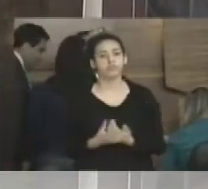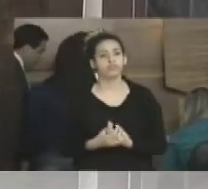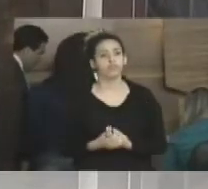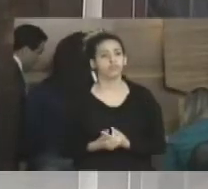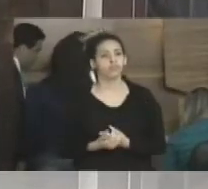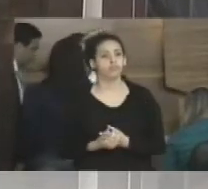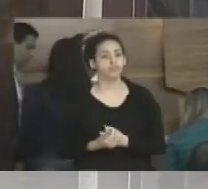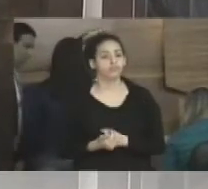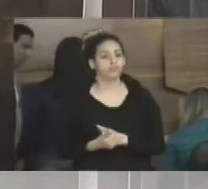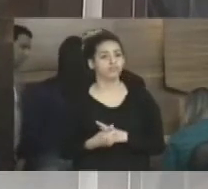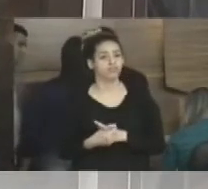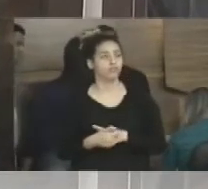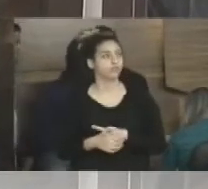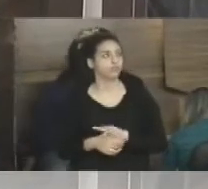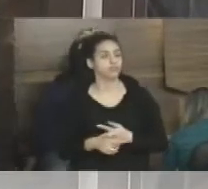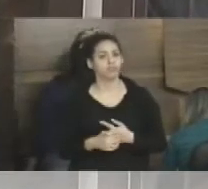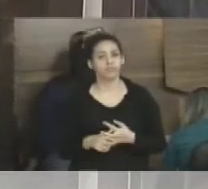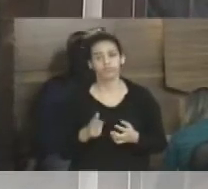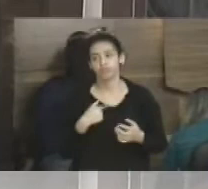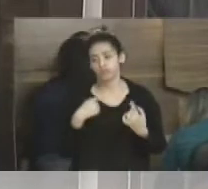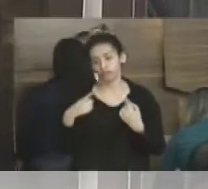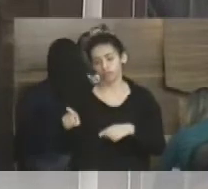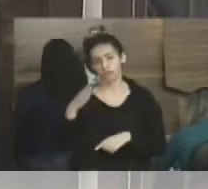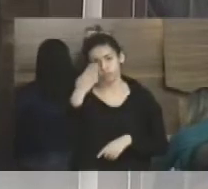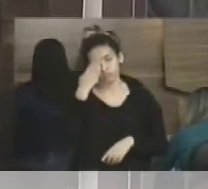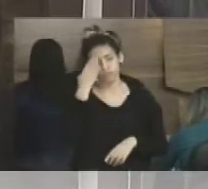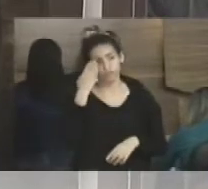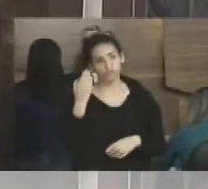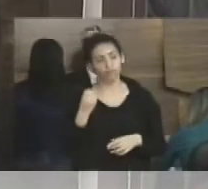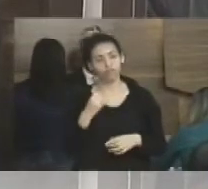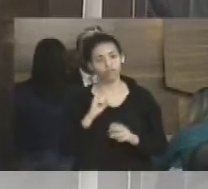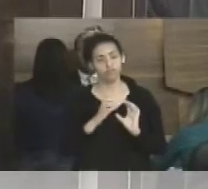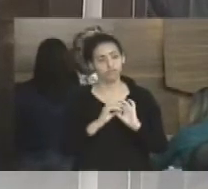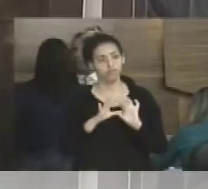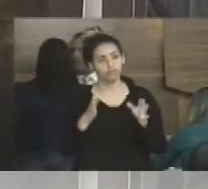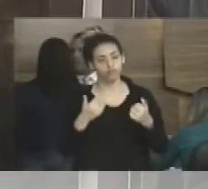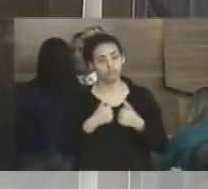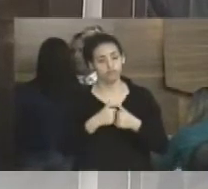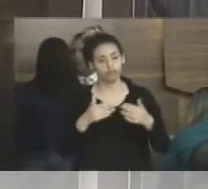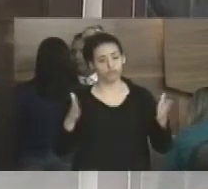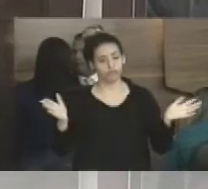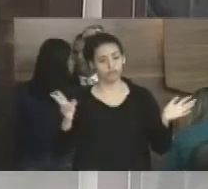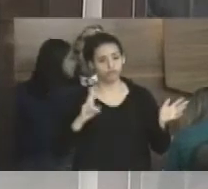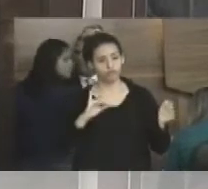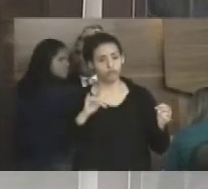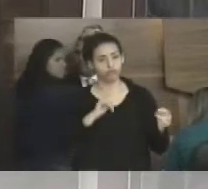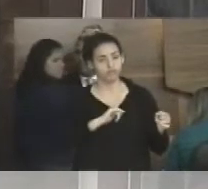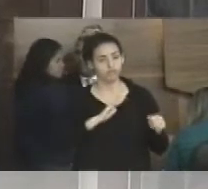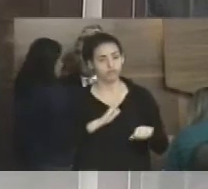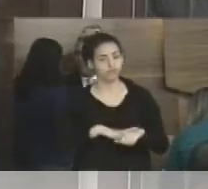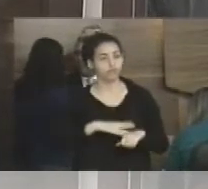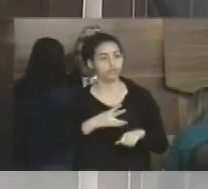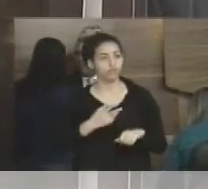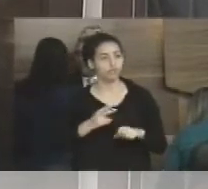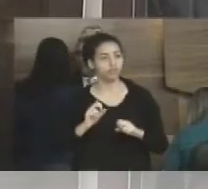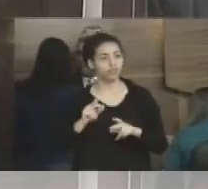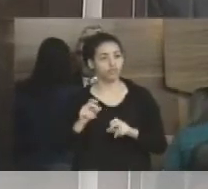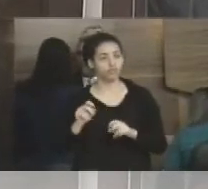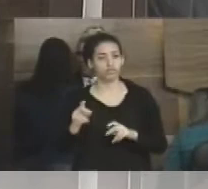Então, eu sou contra o shopping lá, eu acho que o shopping, se deixar lá aberto, vai ter mais venda.